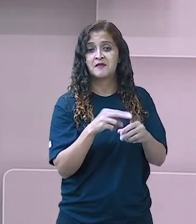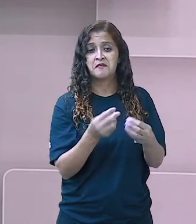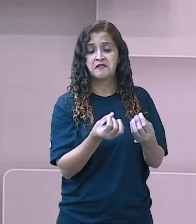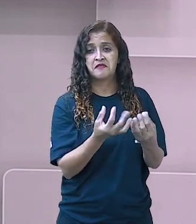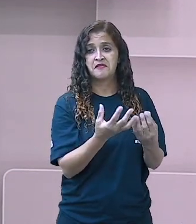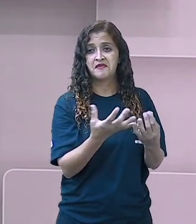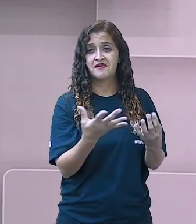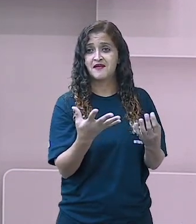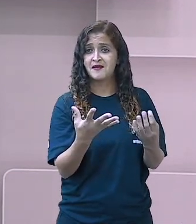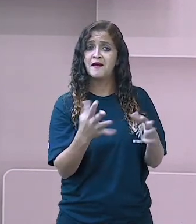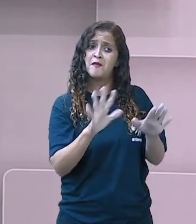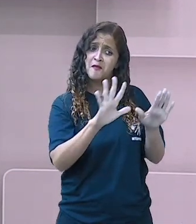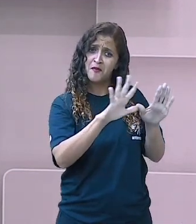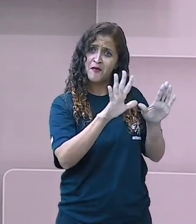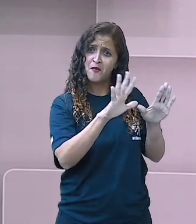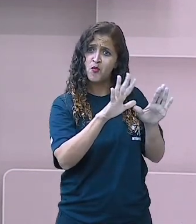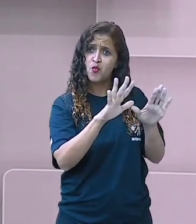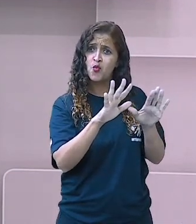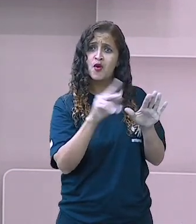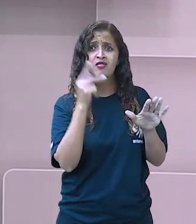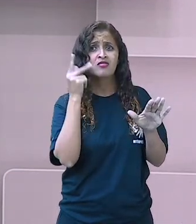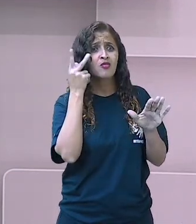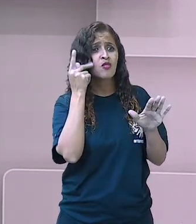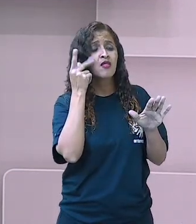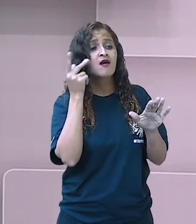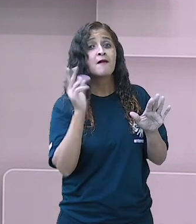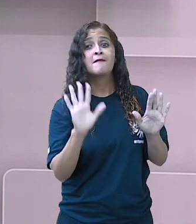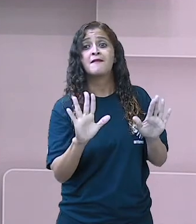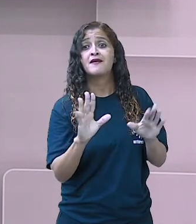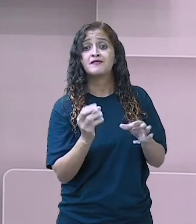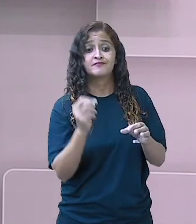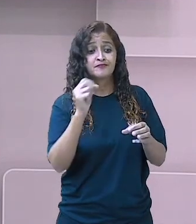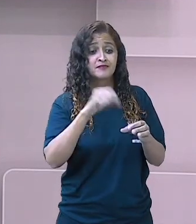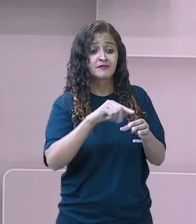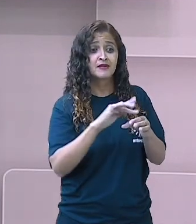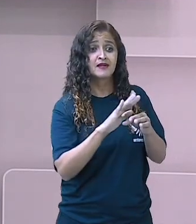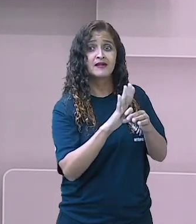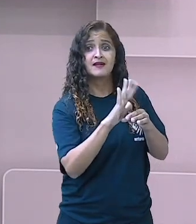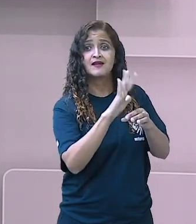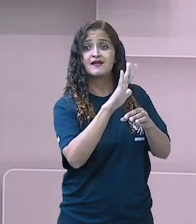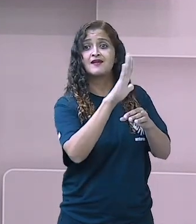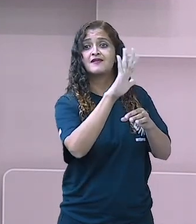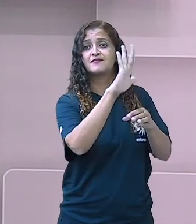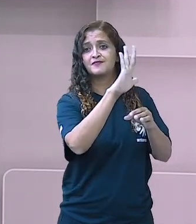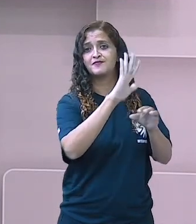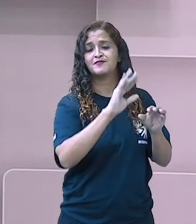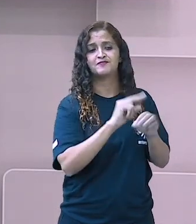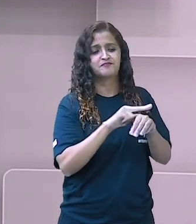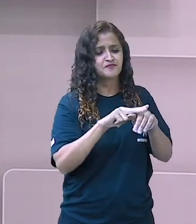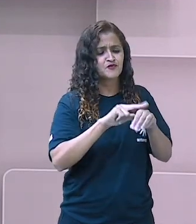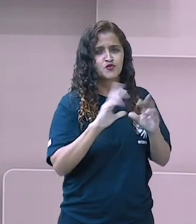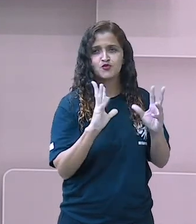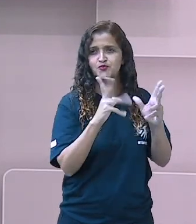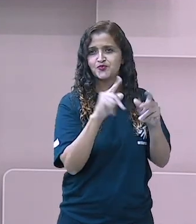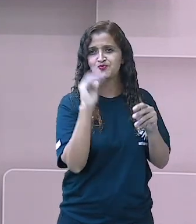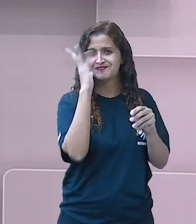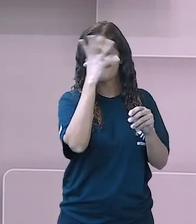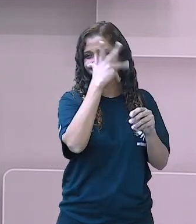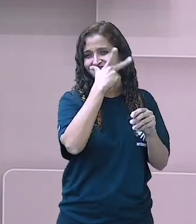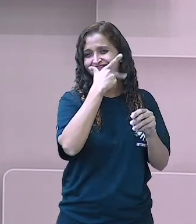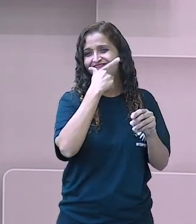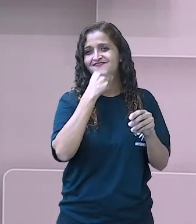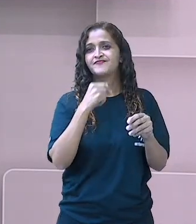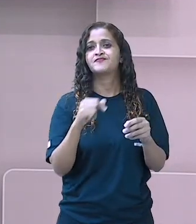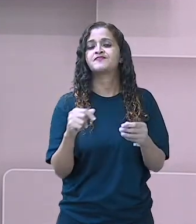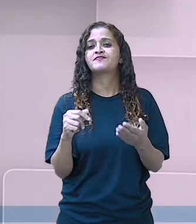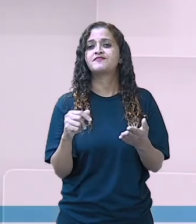concreto, uma parede, que a planta vai crescendo e tomando conta daquele ambiente, ficando todo verdinho. É muito lindo. E qual